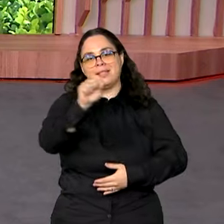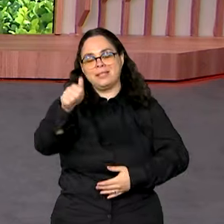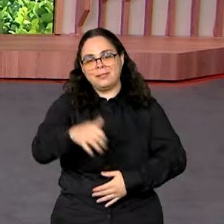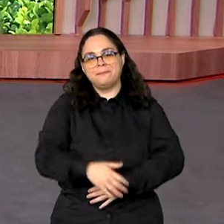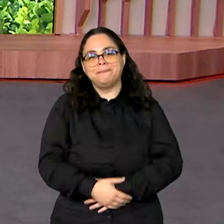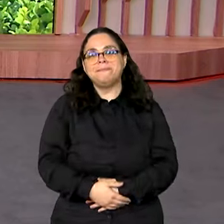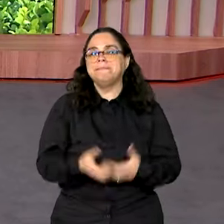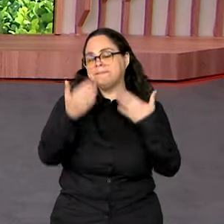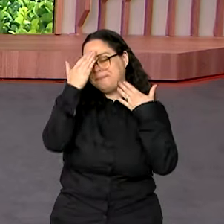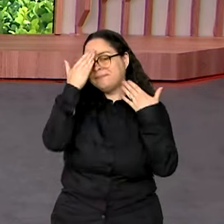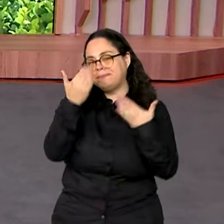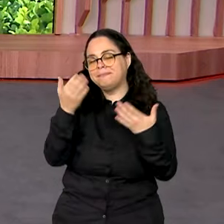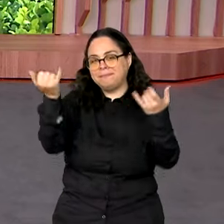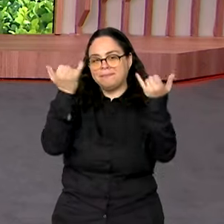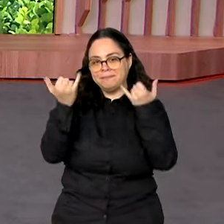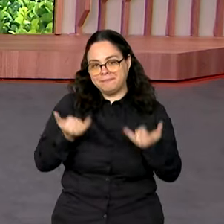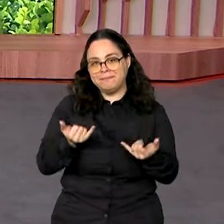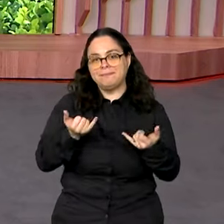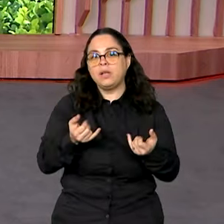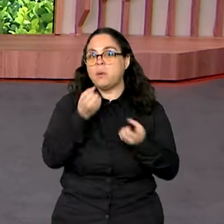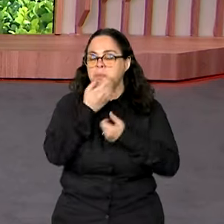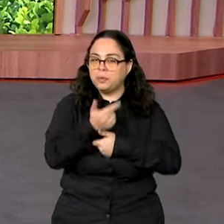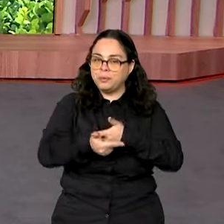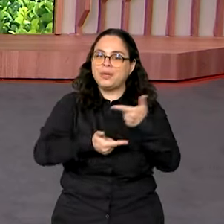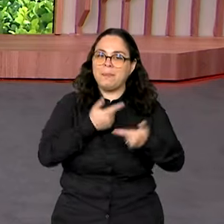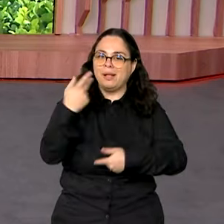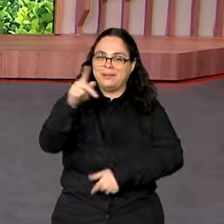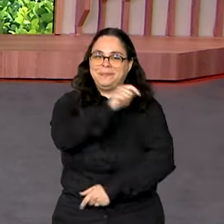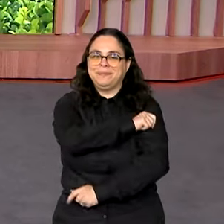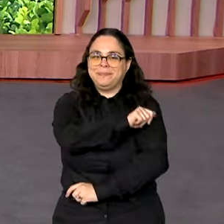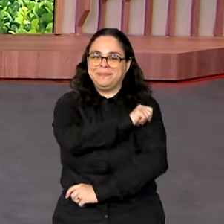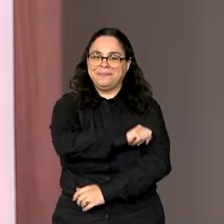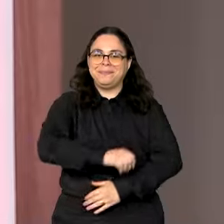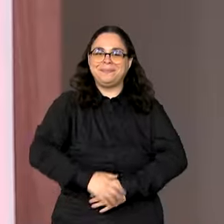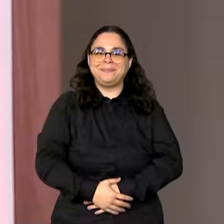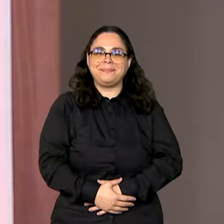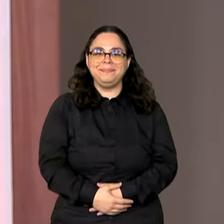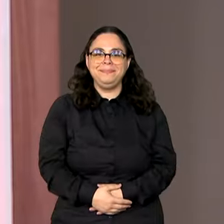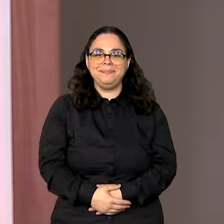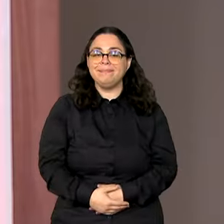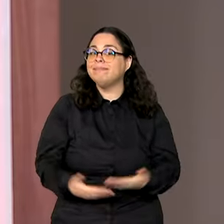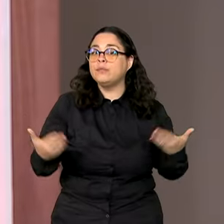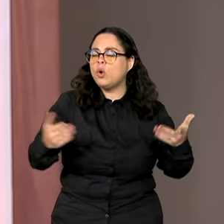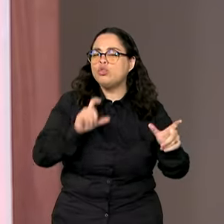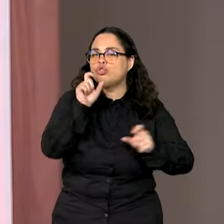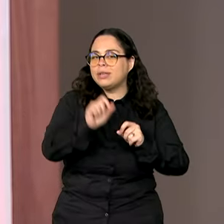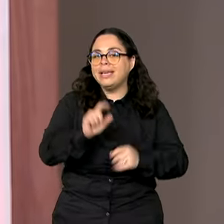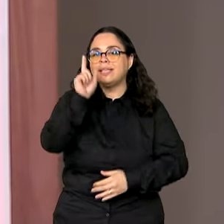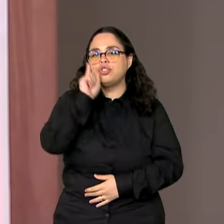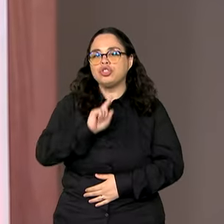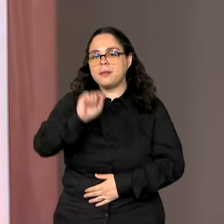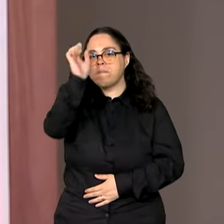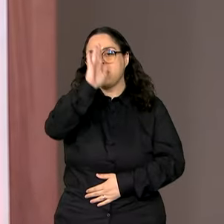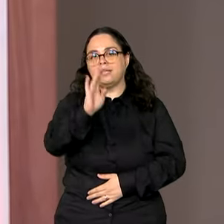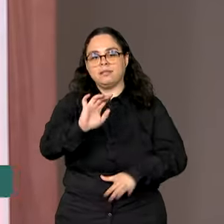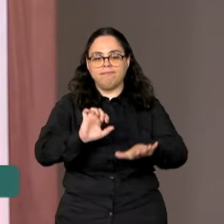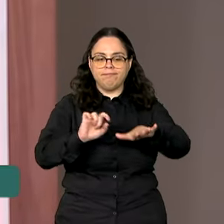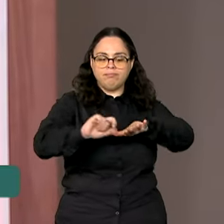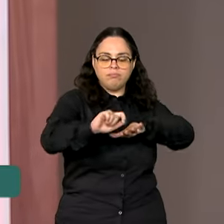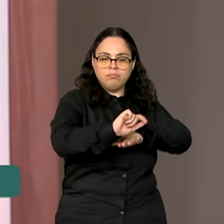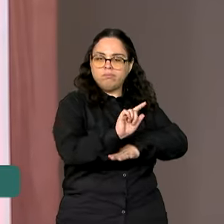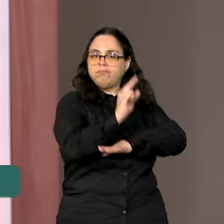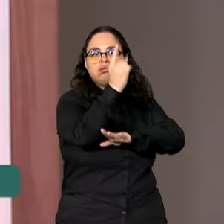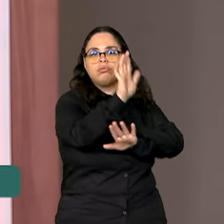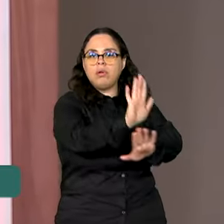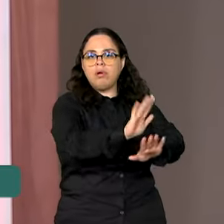Ok, Fernando. Obrigada pelas informações. Bom trabalho aí no Rio de Janeiro. E hoje é o dia do nosso quadro Brasil contra Fake.